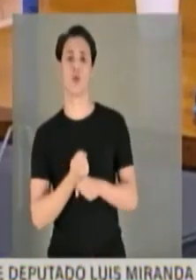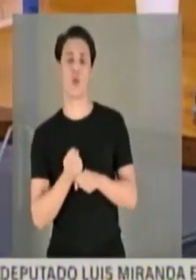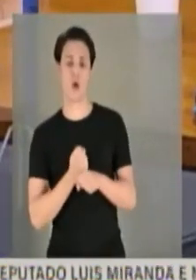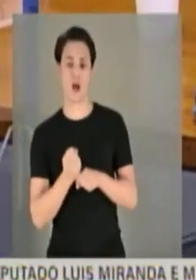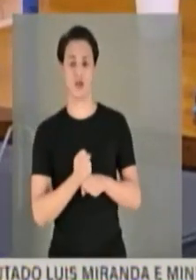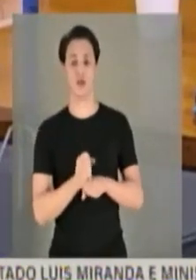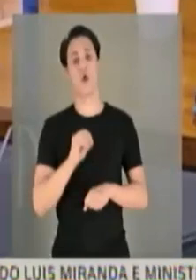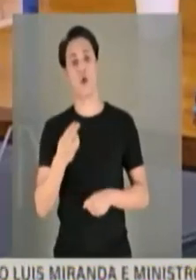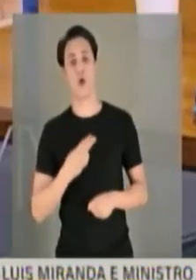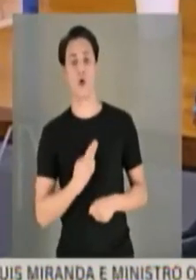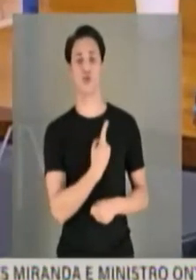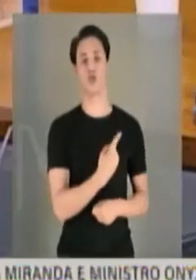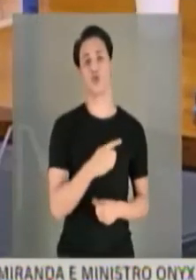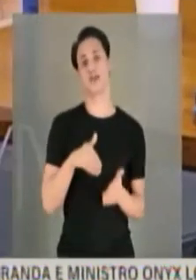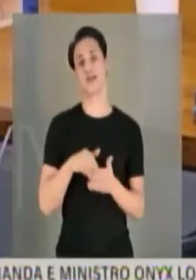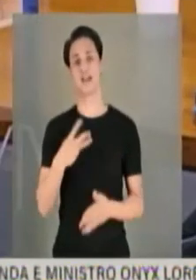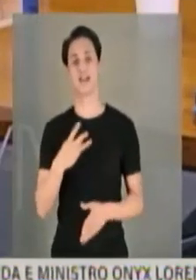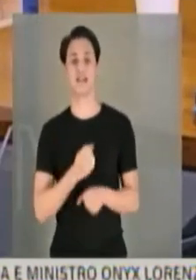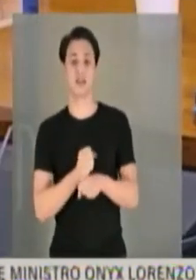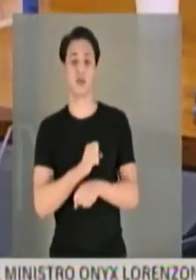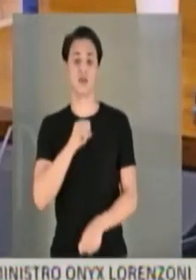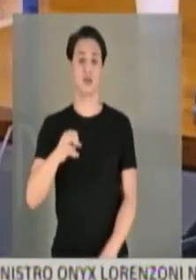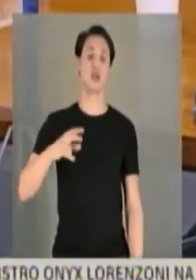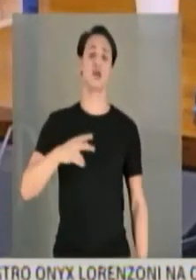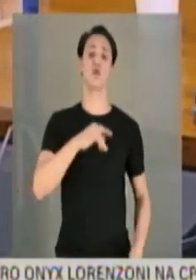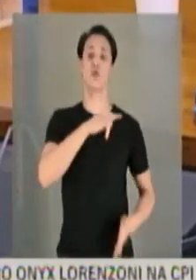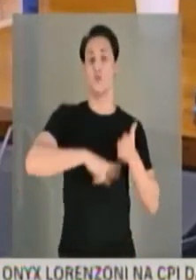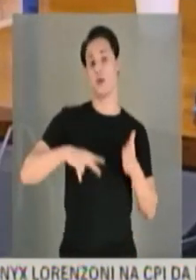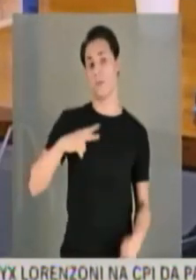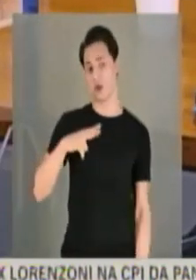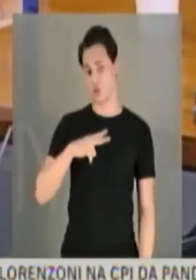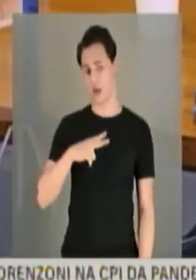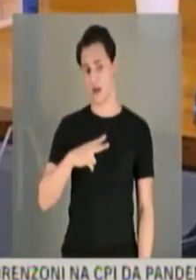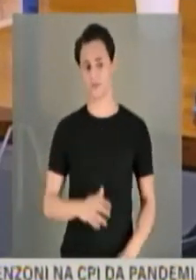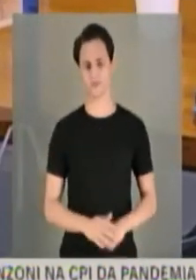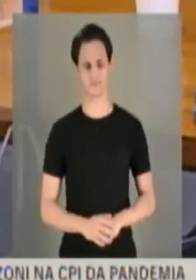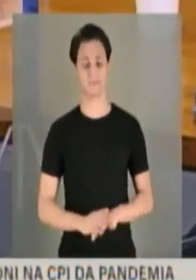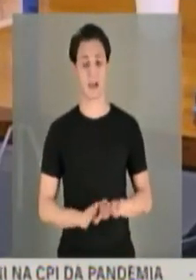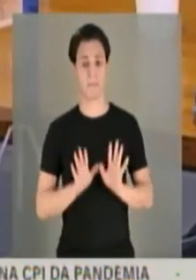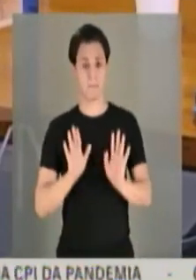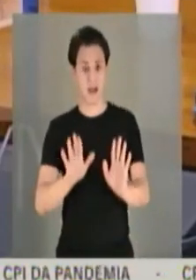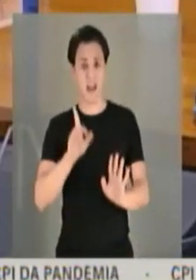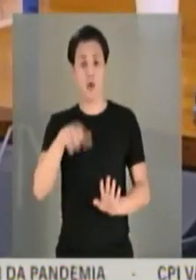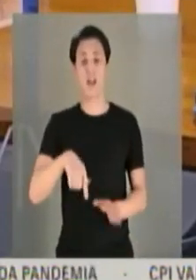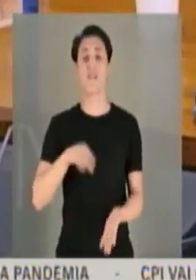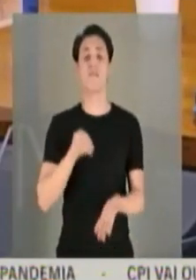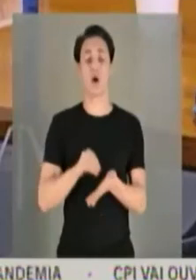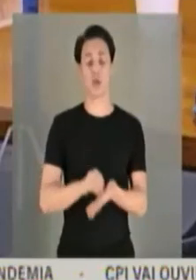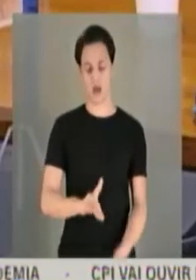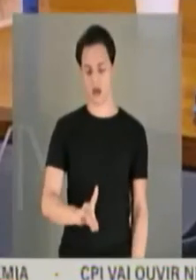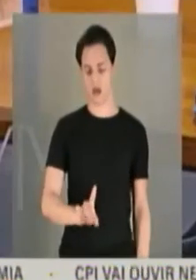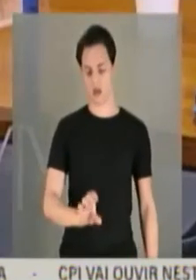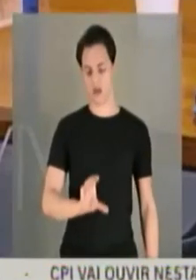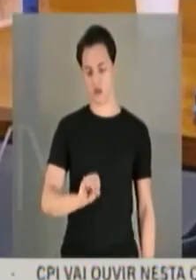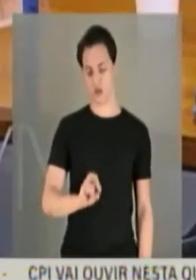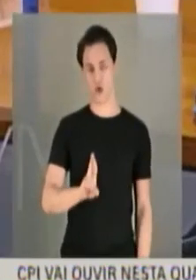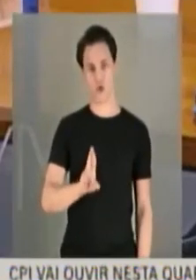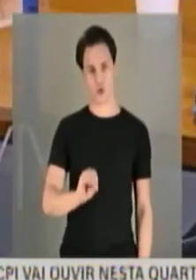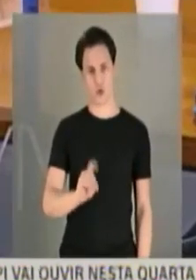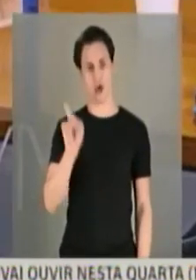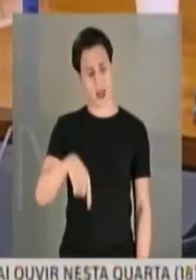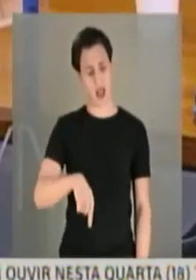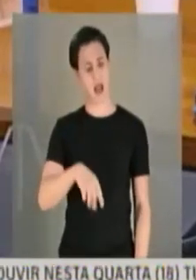anos e multa se o documento é particular. Mas não para por aí. Isso é falta de decoro. Consequentemente, é crime de